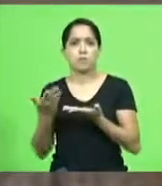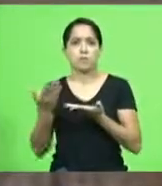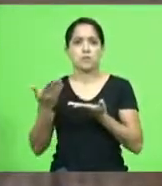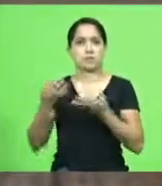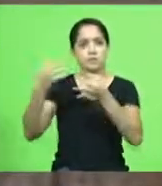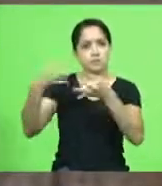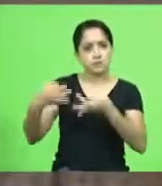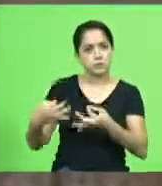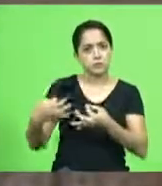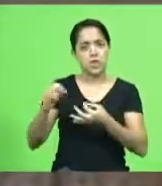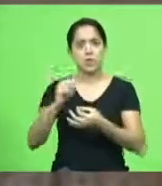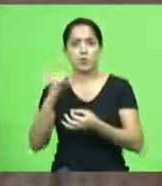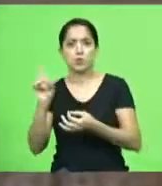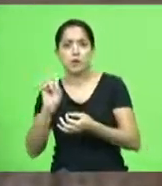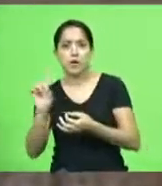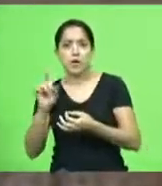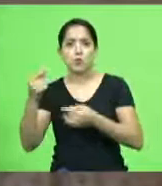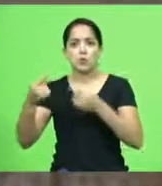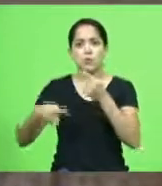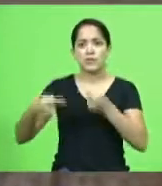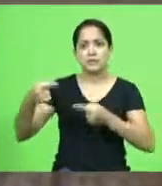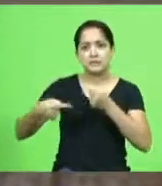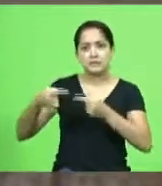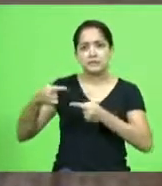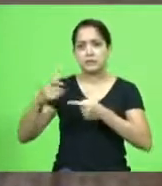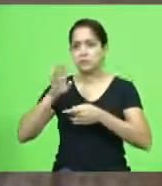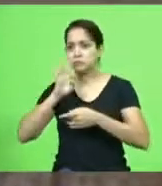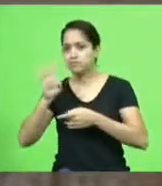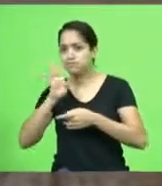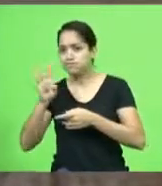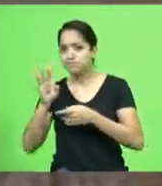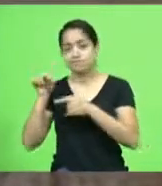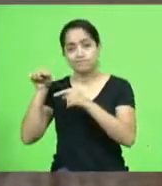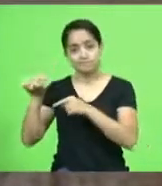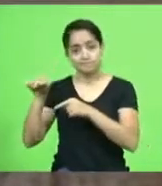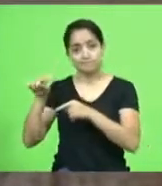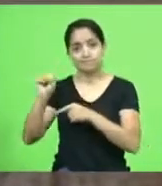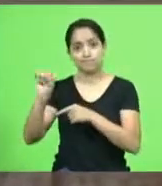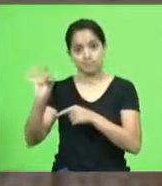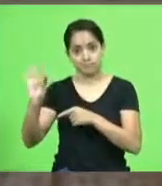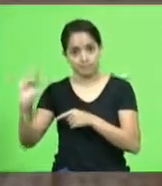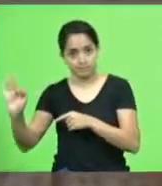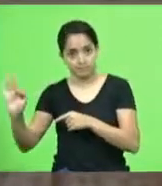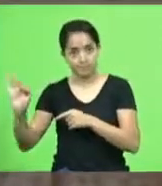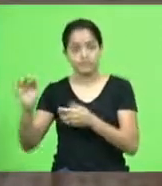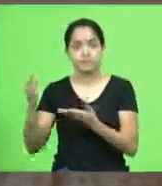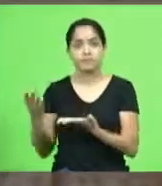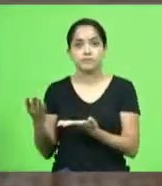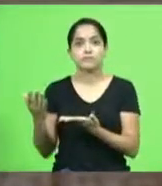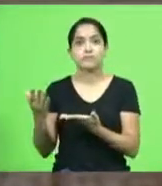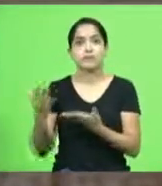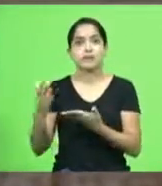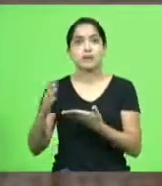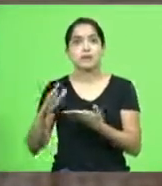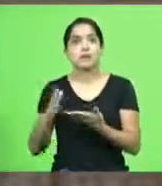certo tão criticado tem sido o nosso Supremo Tribunal Federal pelas suas ações nunca teve tanto